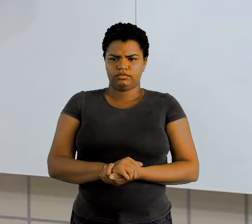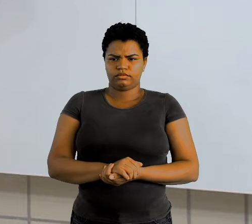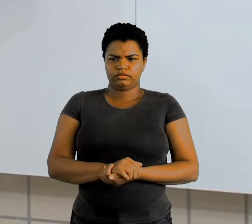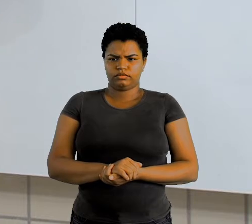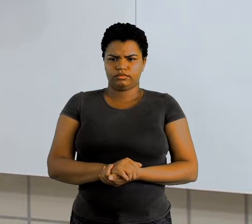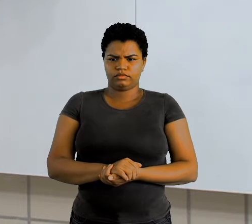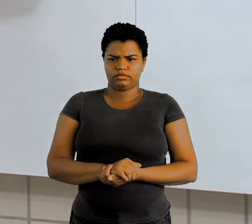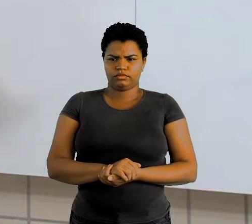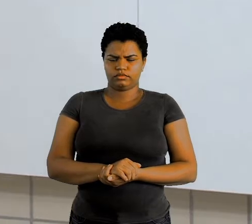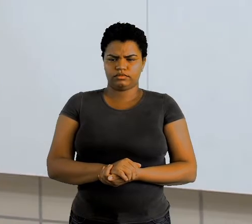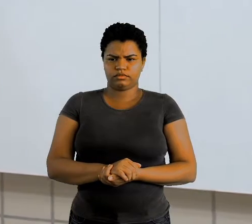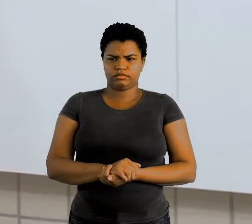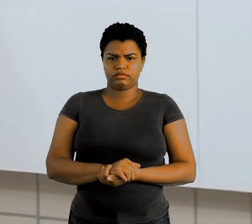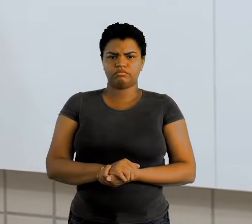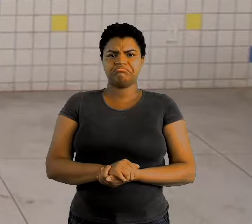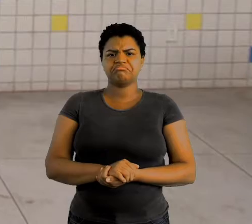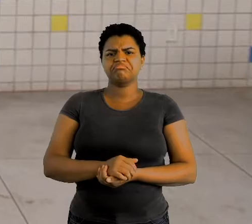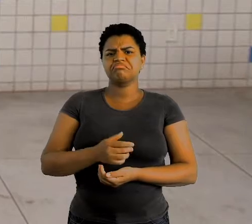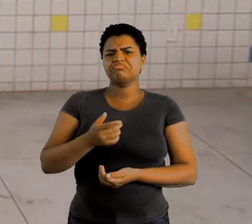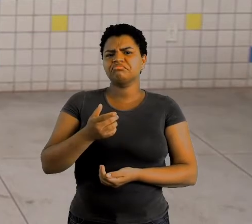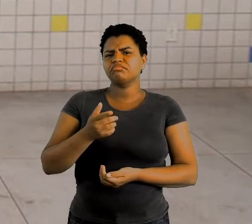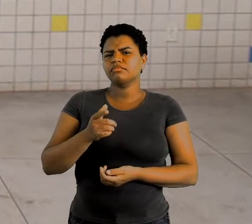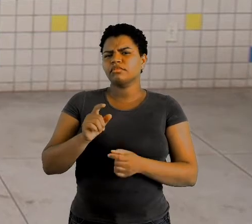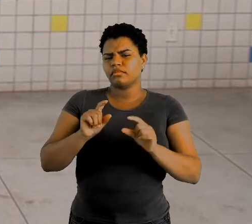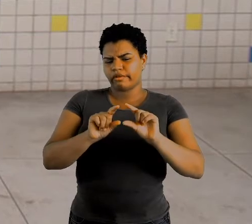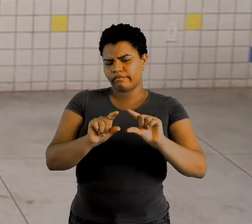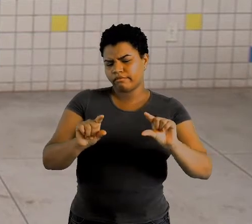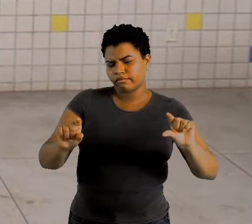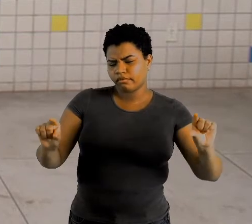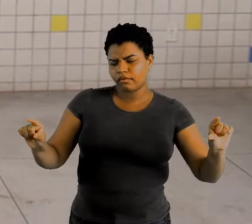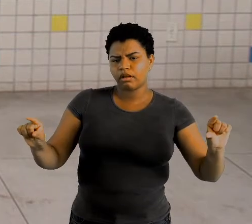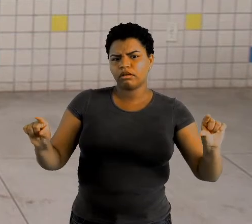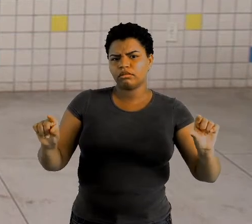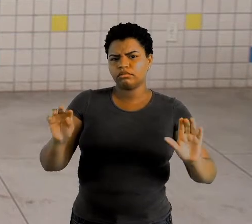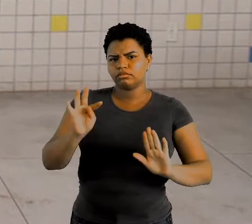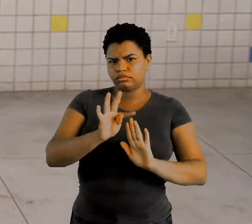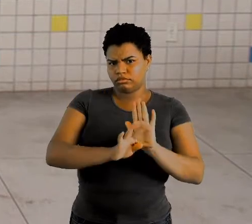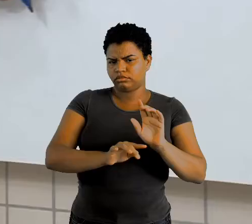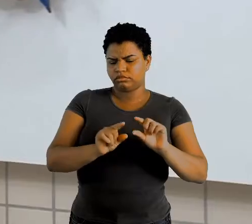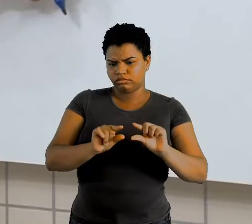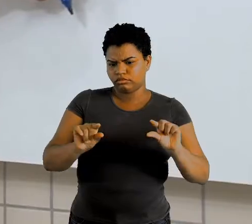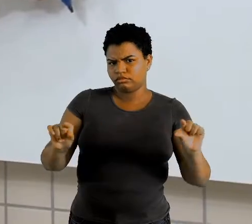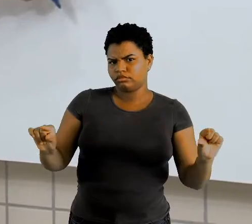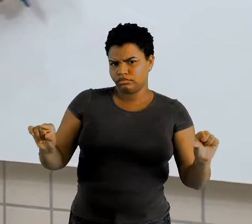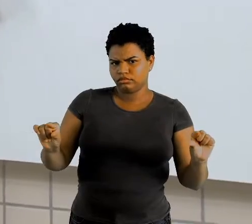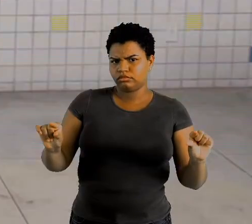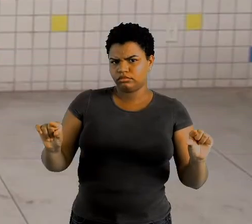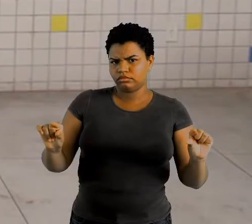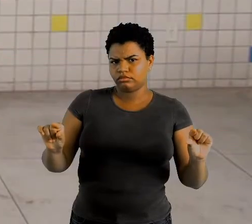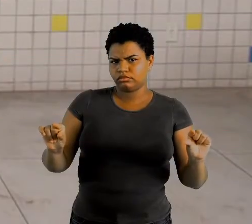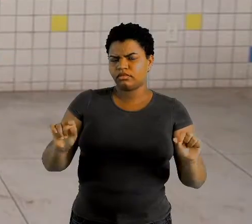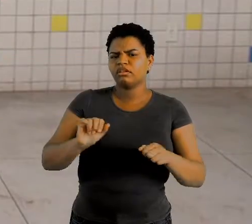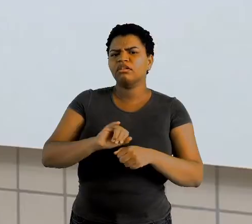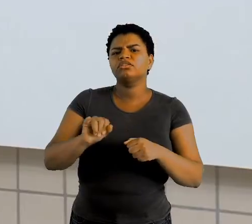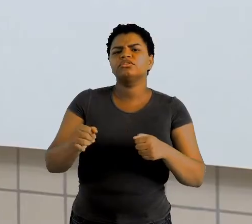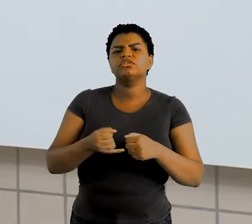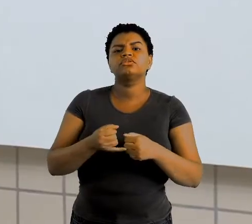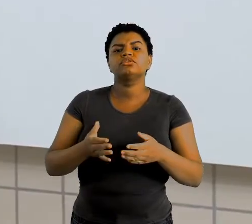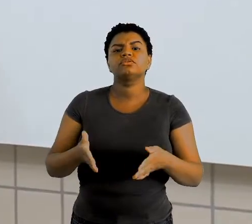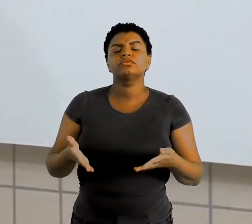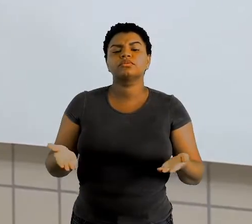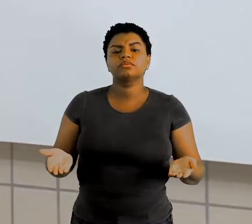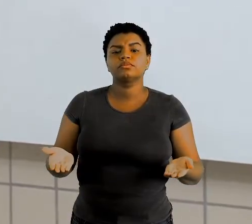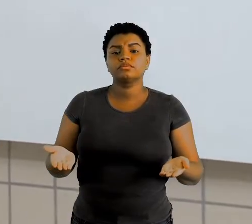Quem aí, nesse trecho do texto, é adjetivo?